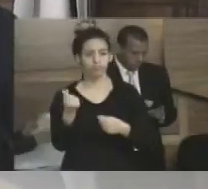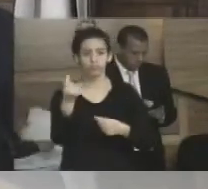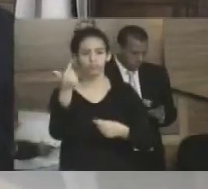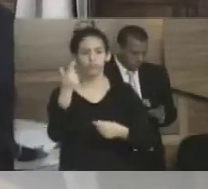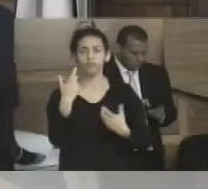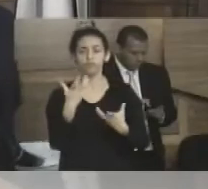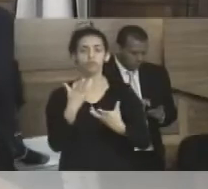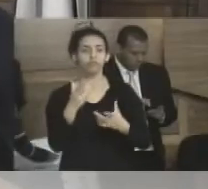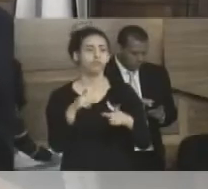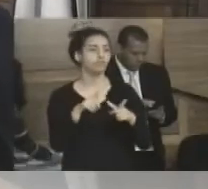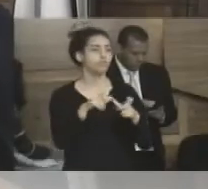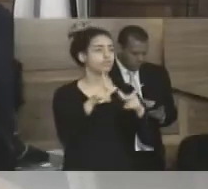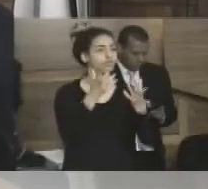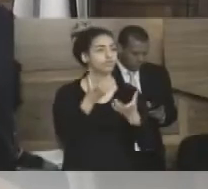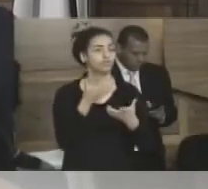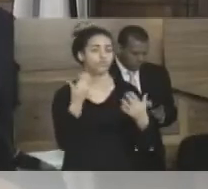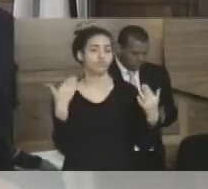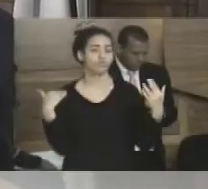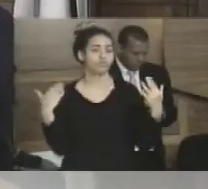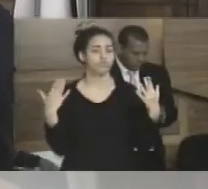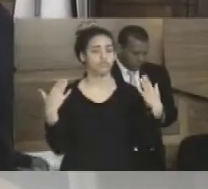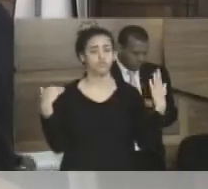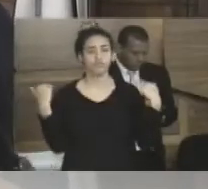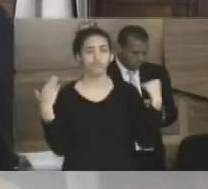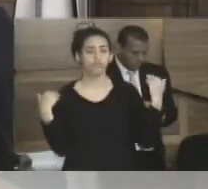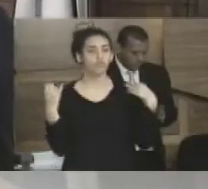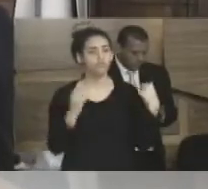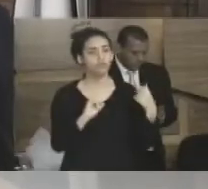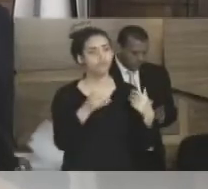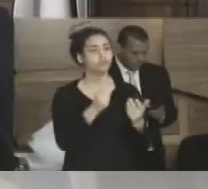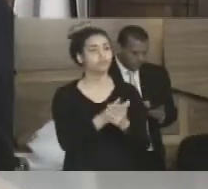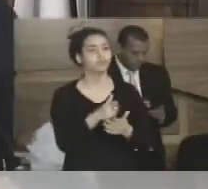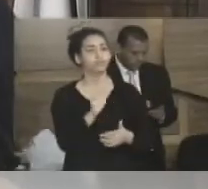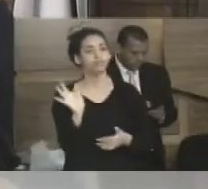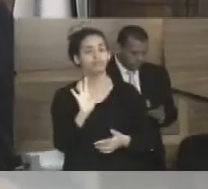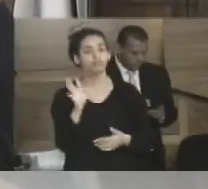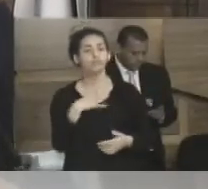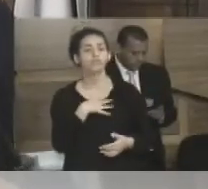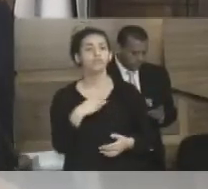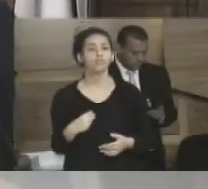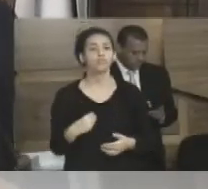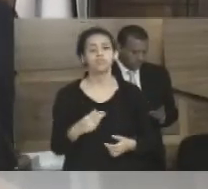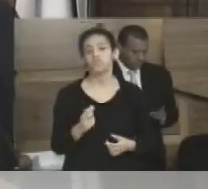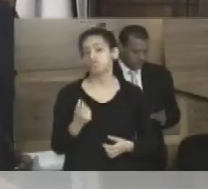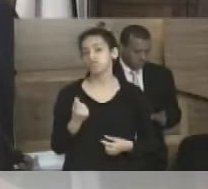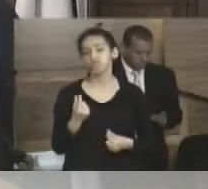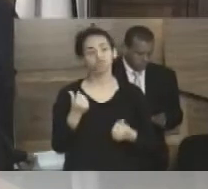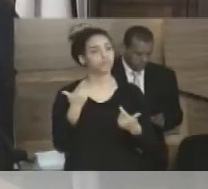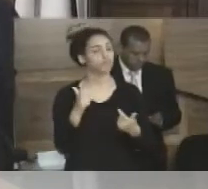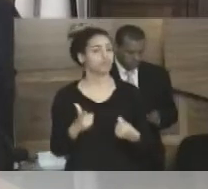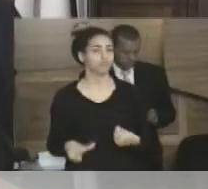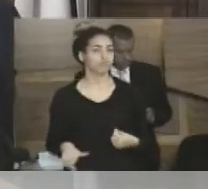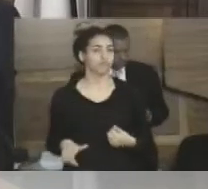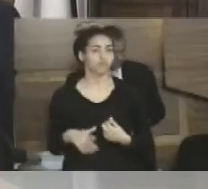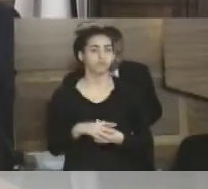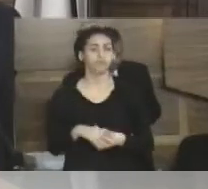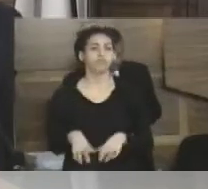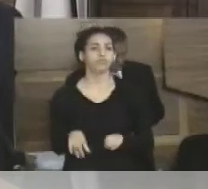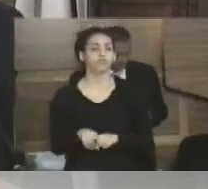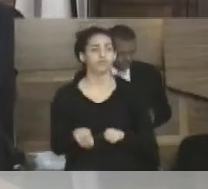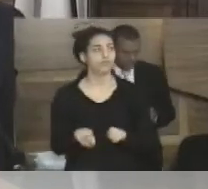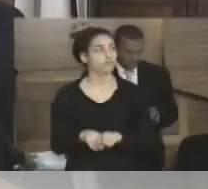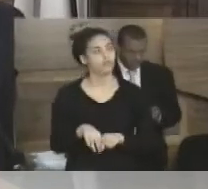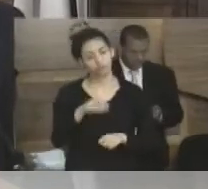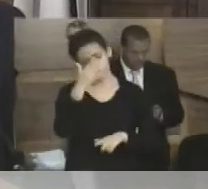estão querendo viajar, estão querendo curtir sua aposentadoria, estão querendo pagar a faculdade de vida e o dinheiro não sai, sem contar aqueles